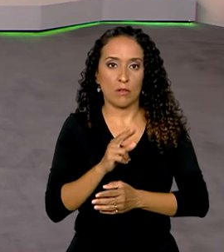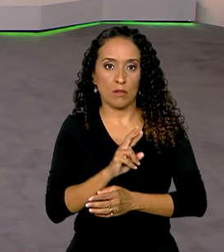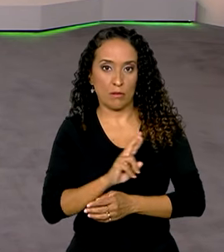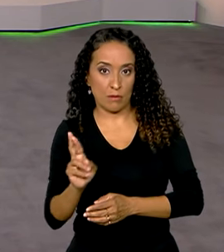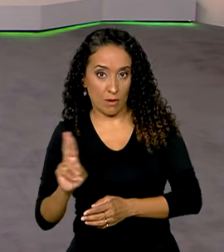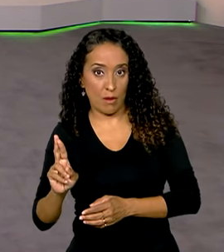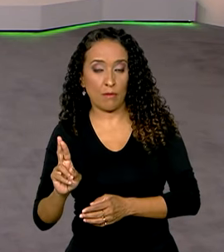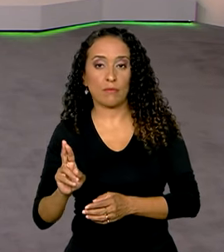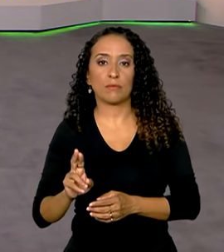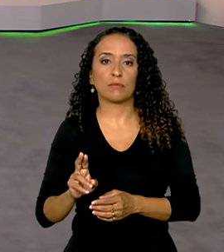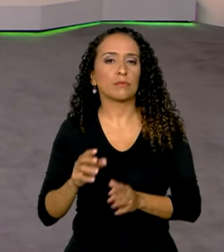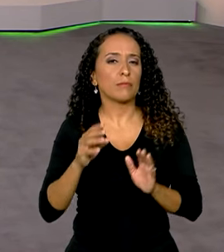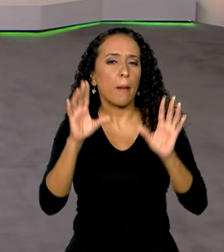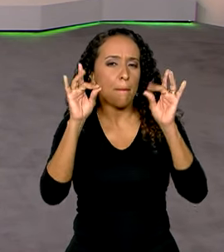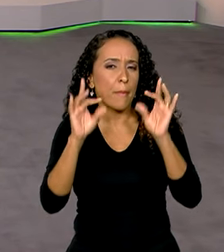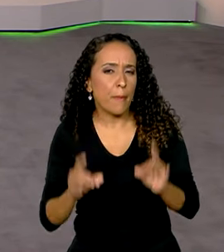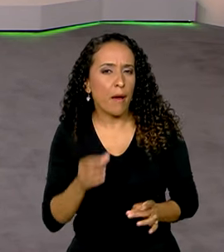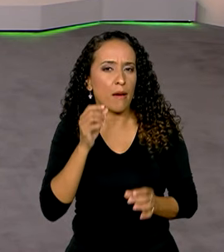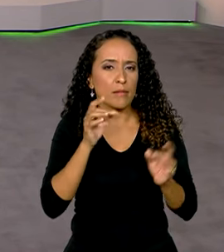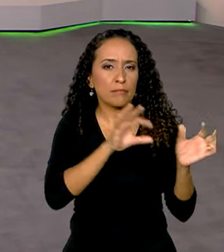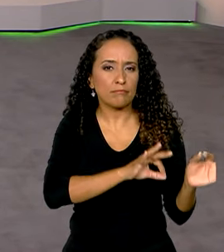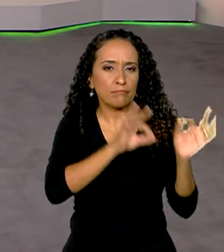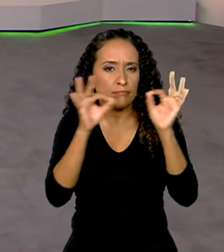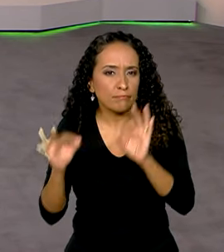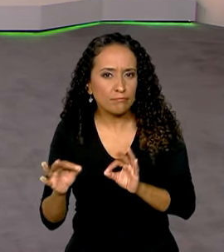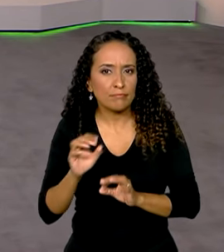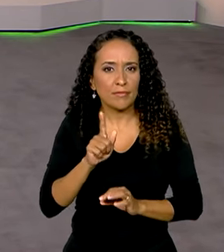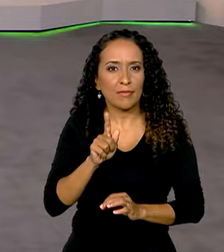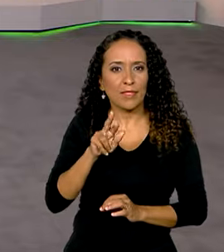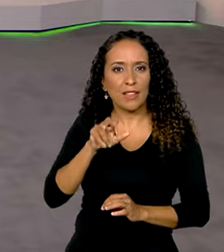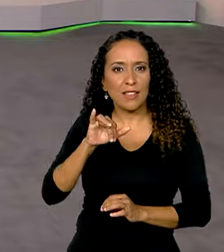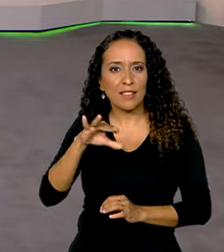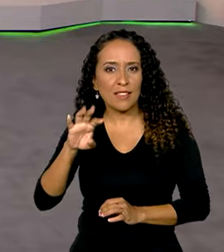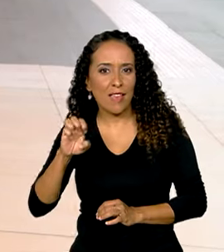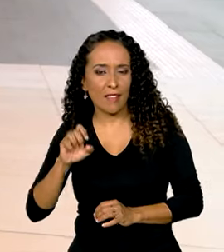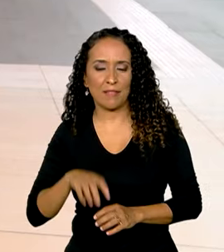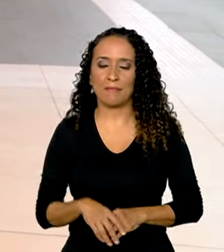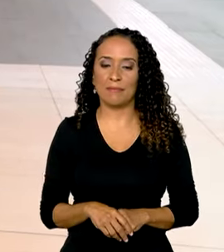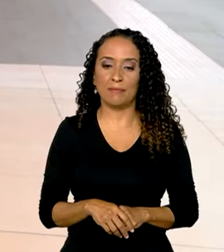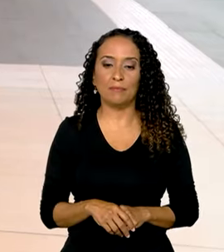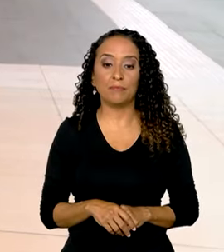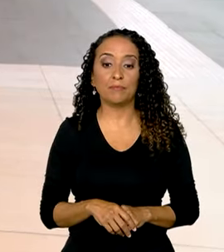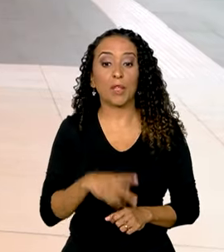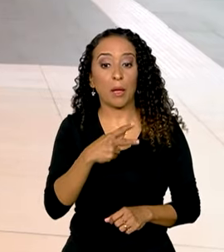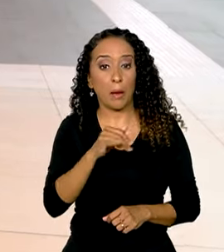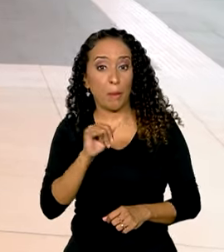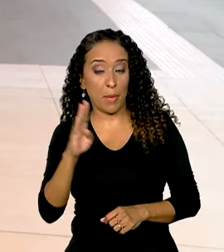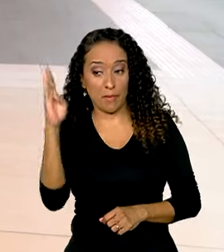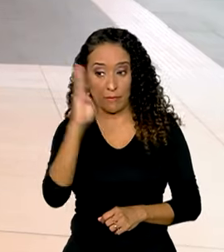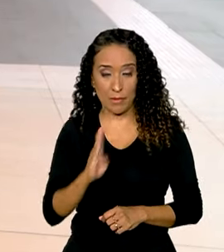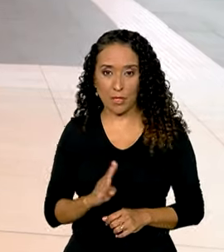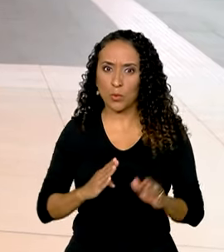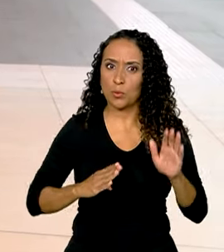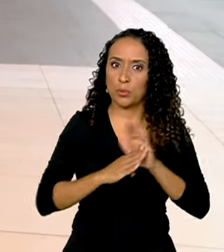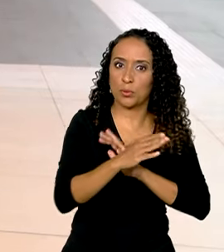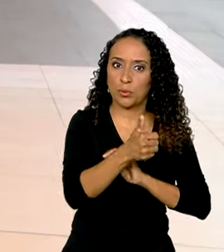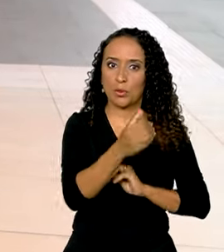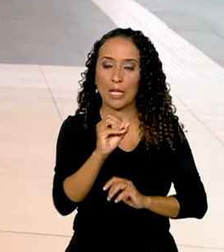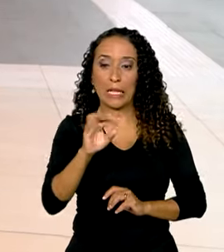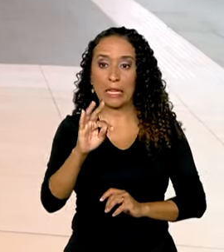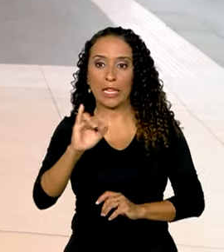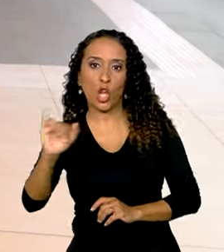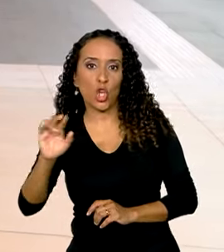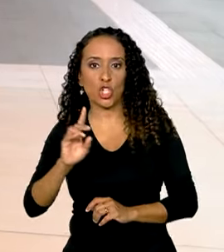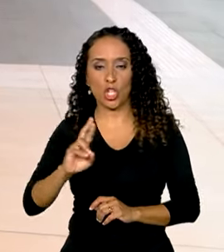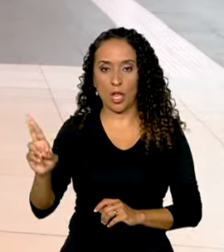detalhes você confere na reportagem de Graciele Bittencourt. O PIB do Brasil alcançou 10 trilhões de reais,